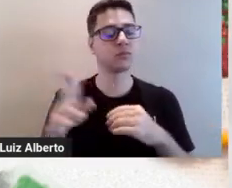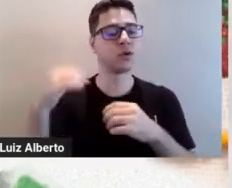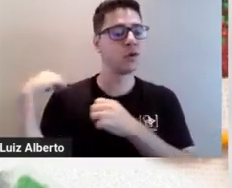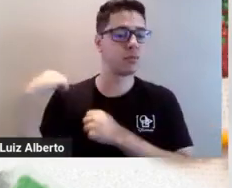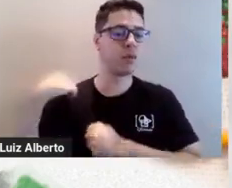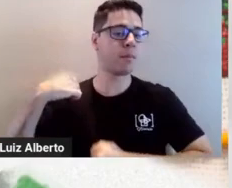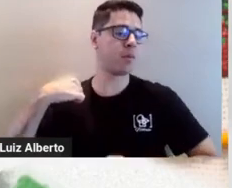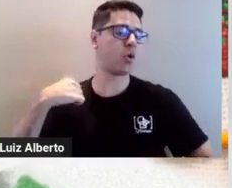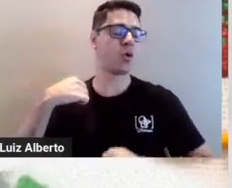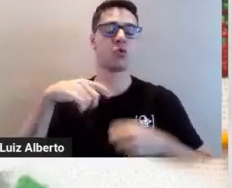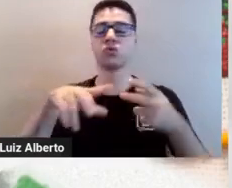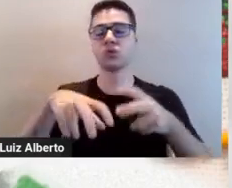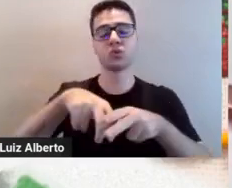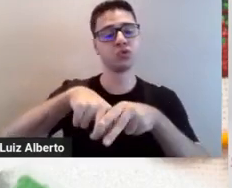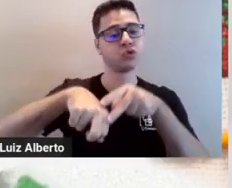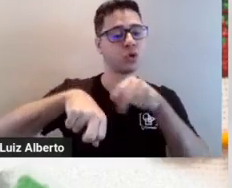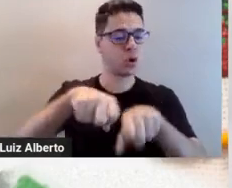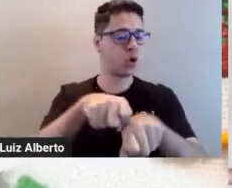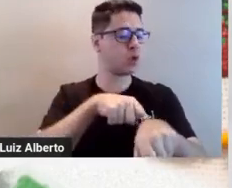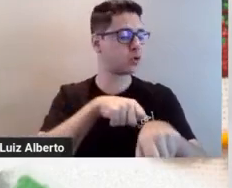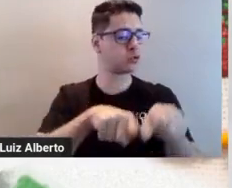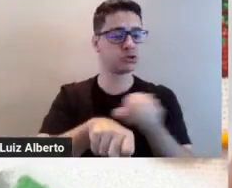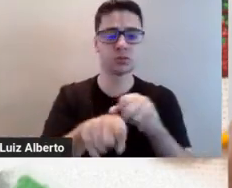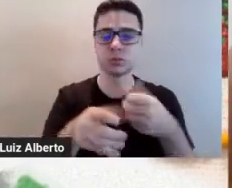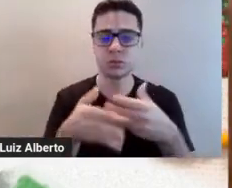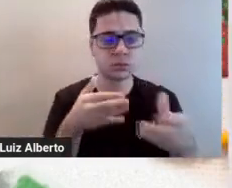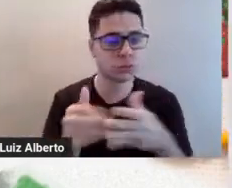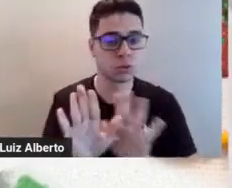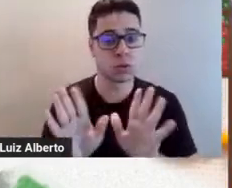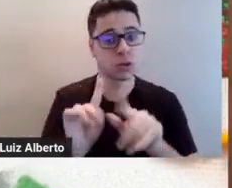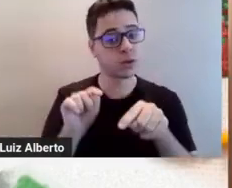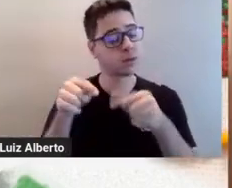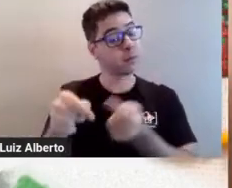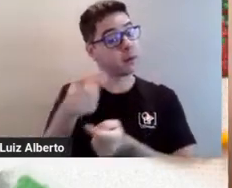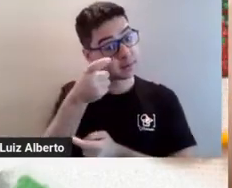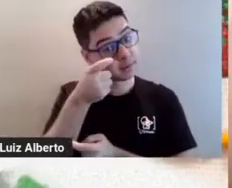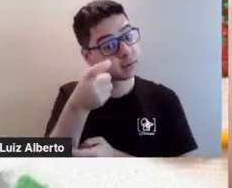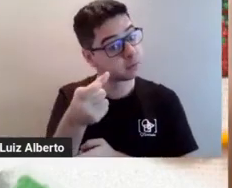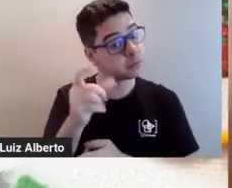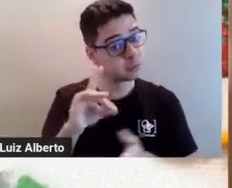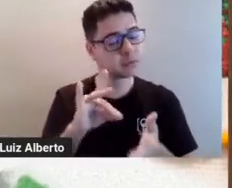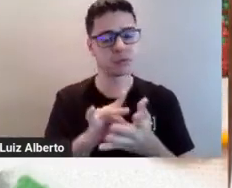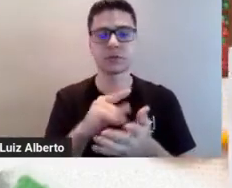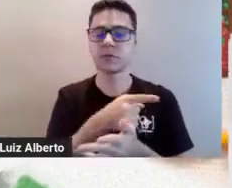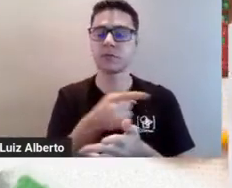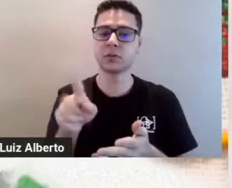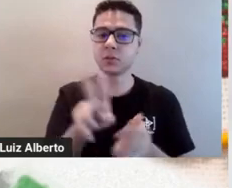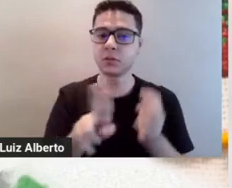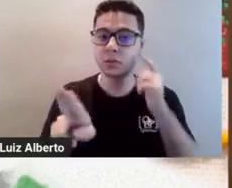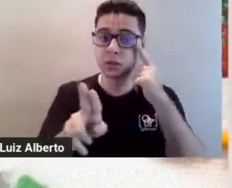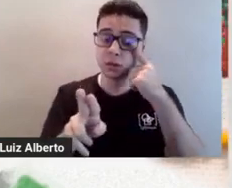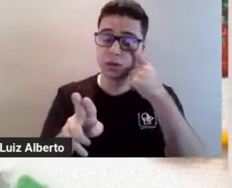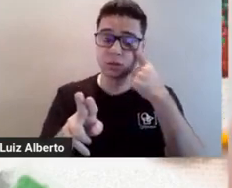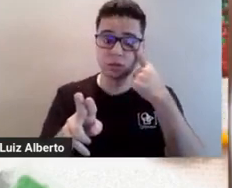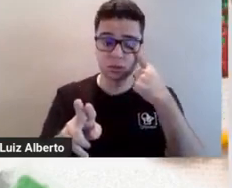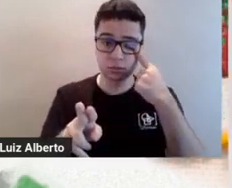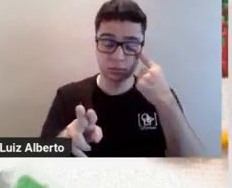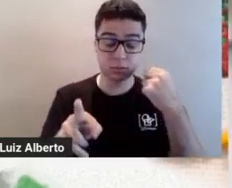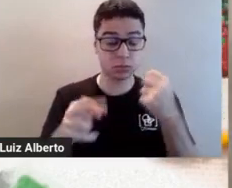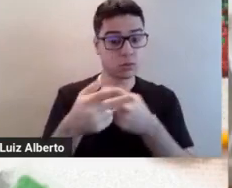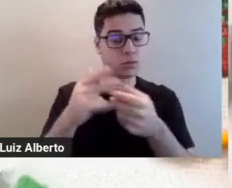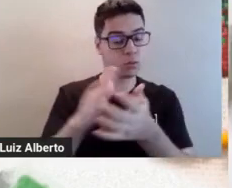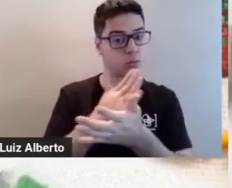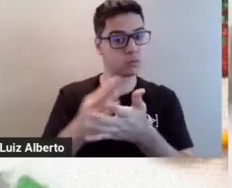short. Enfim, pra vocês quiserem customizar. Mas é interessante a gente fazer essa... Vocês usarem uma peça que vocês já tenham no guarda